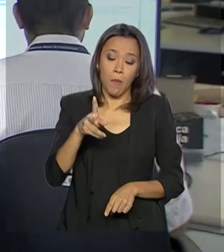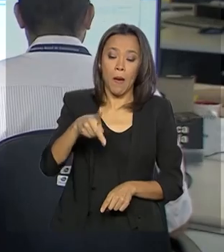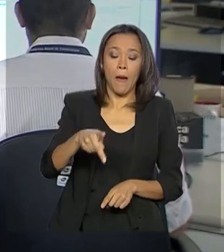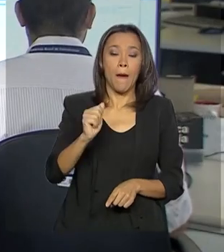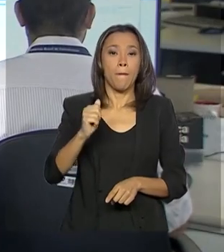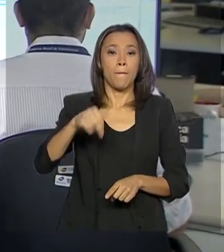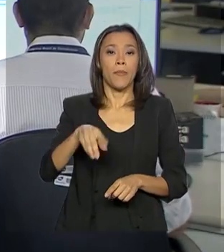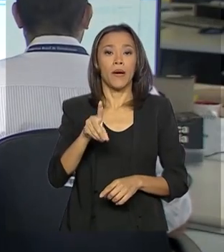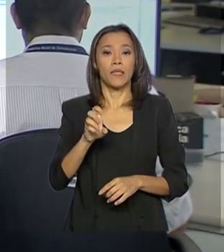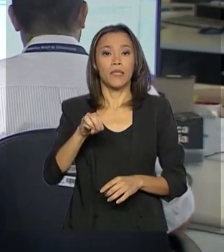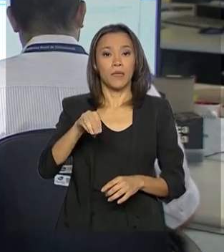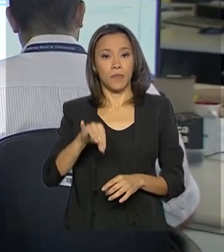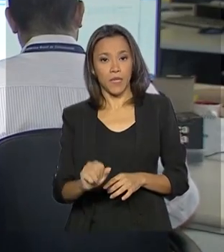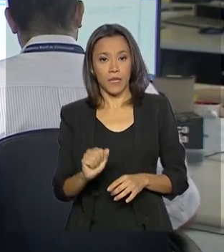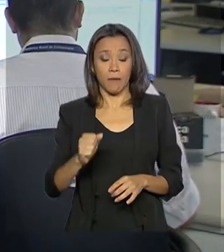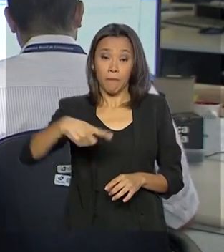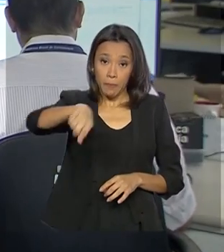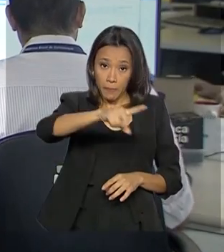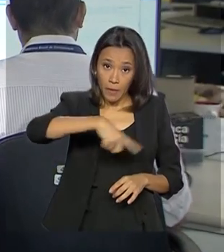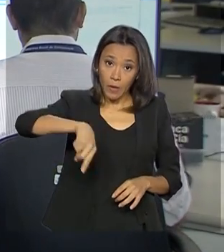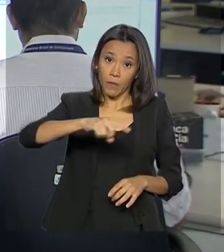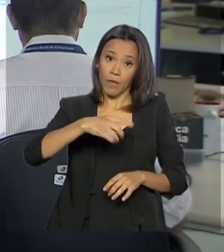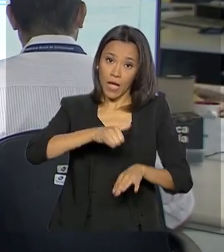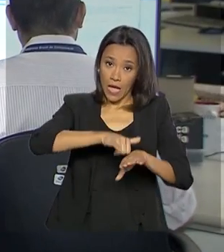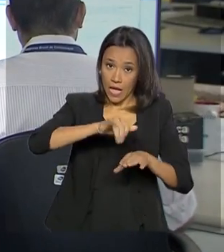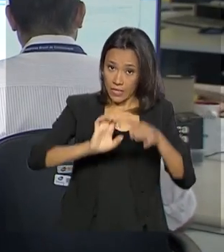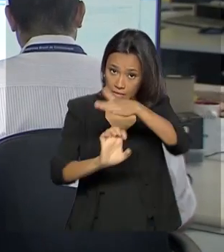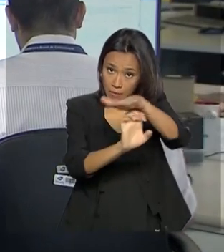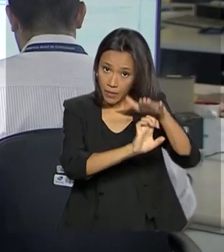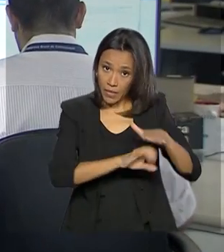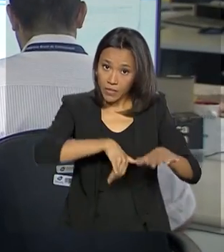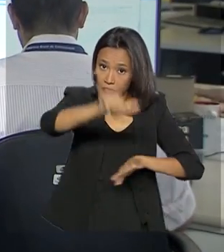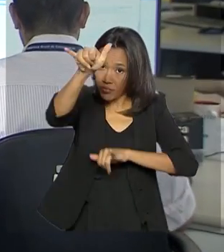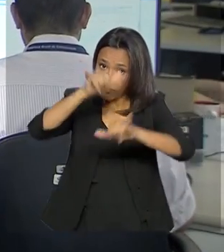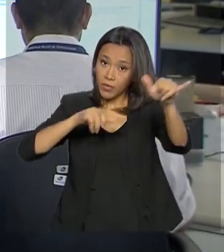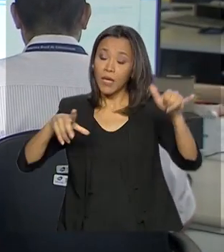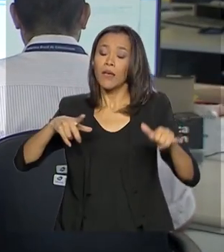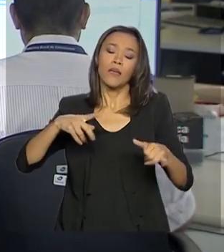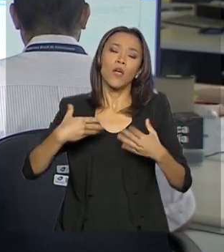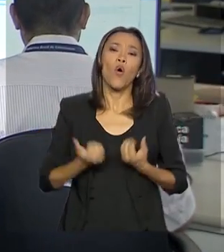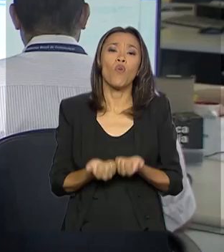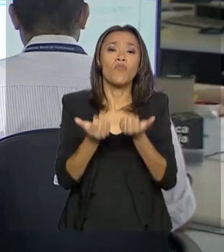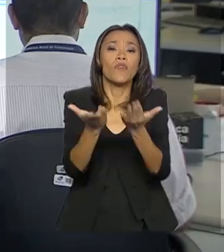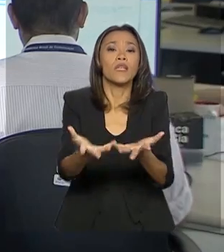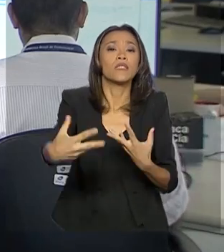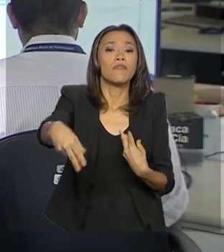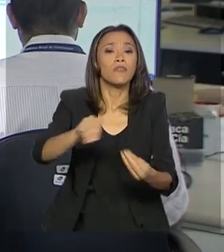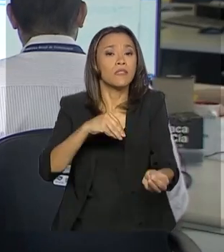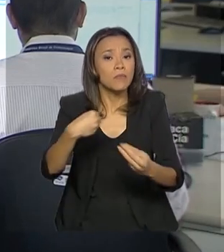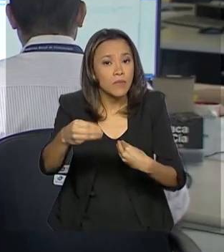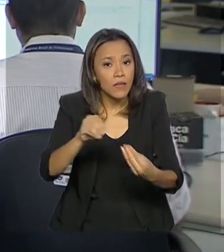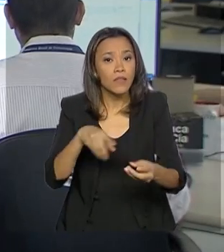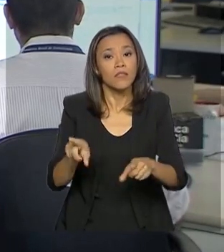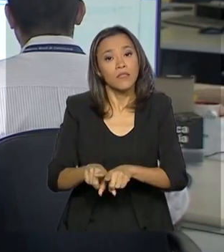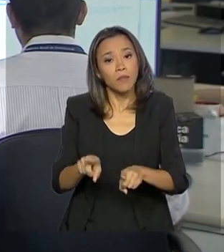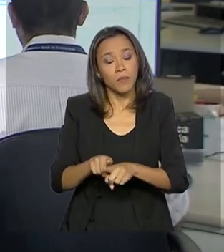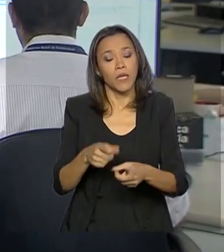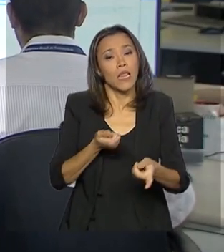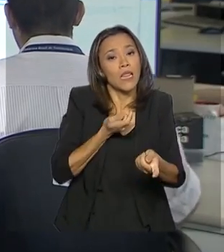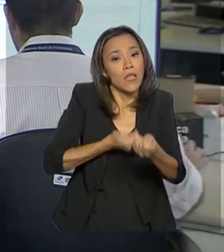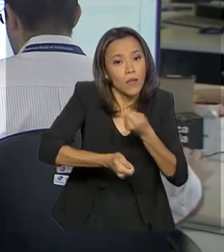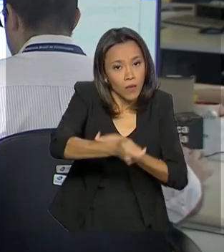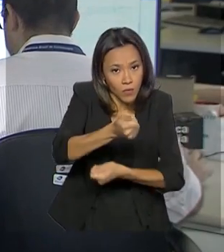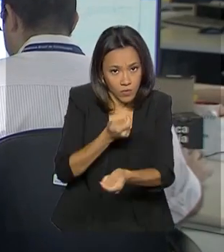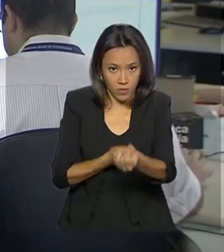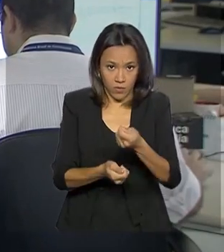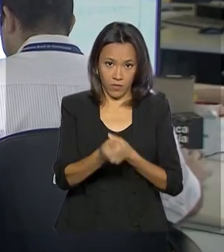empresas aéreas e de turismo é que ofereçam flexibilidade e possibilidade de negociação com o consumidor. E para